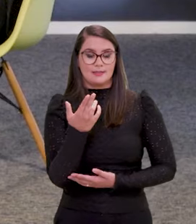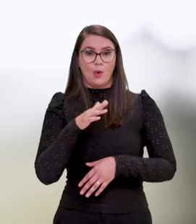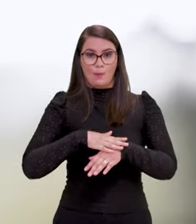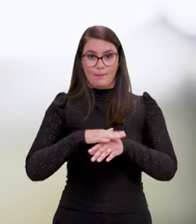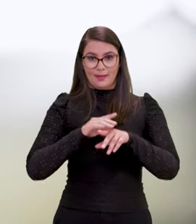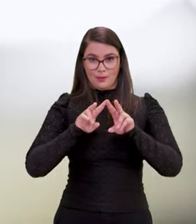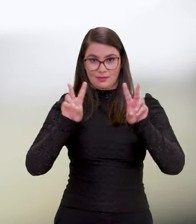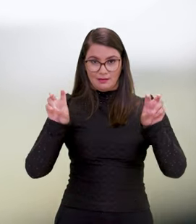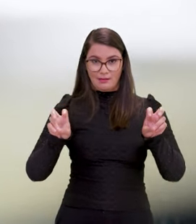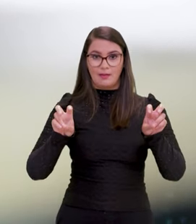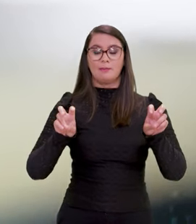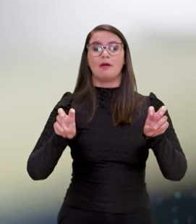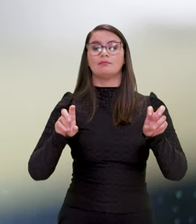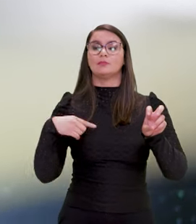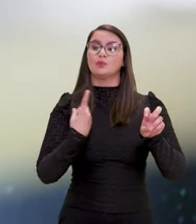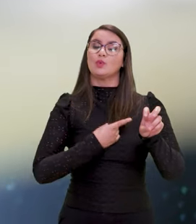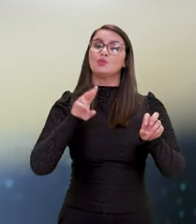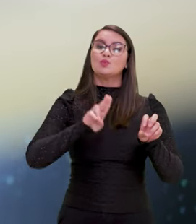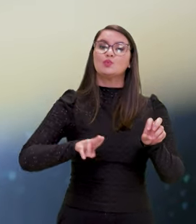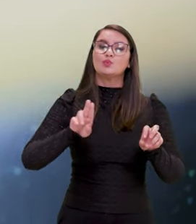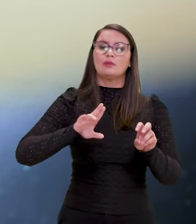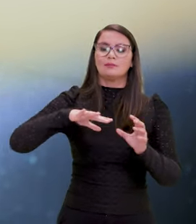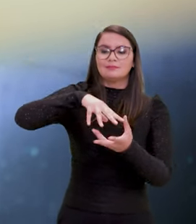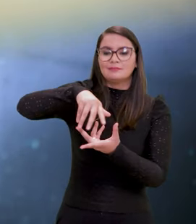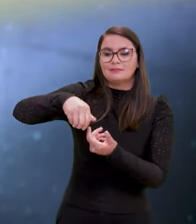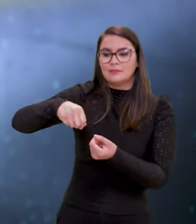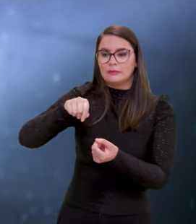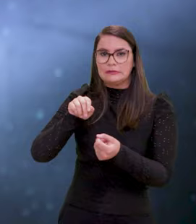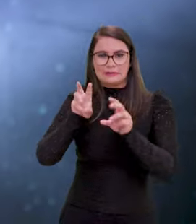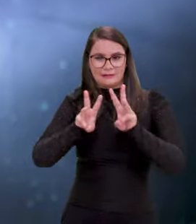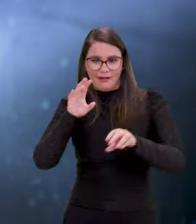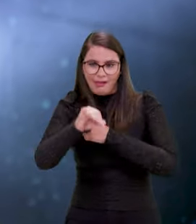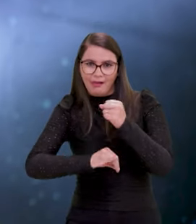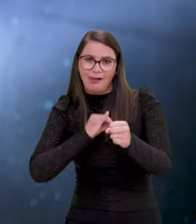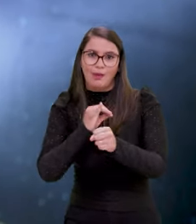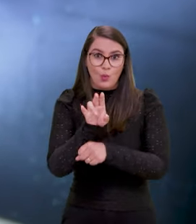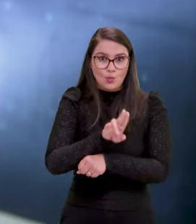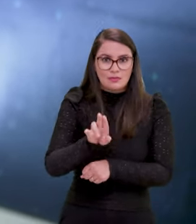quando a pauta de cada vez mais a gente está usando o mundo digital, obviamente a gente